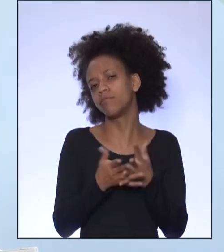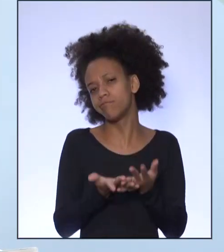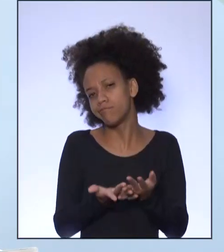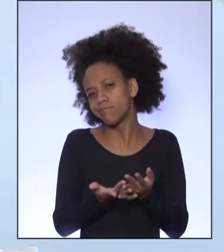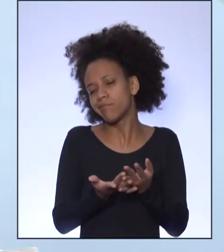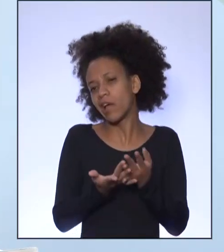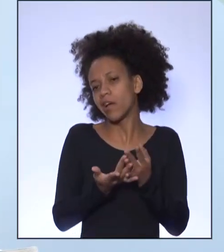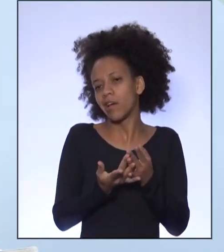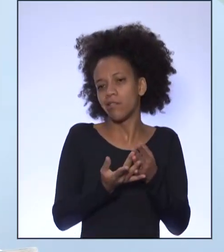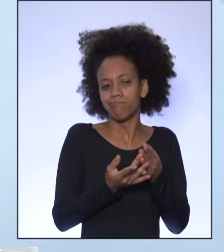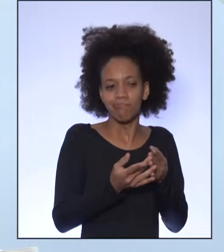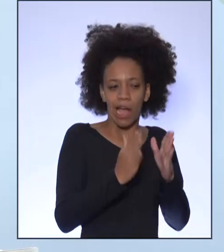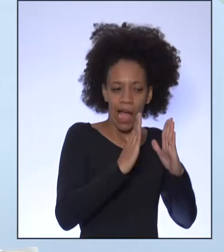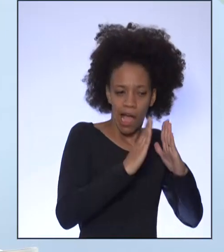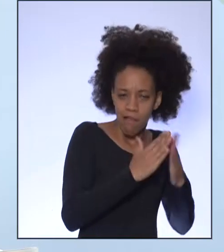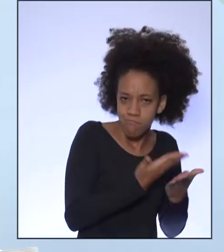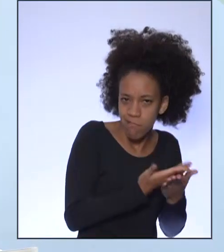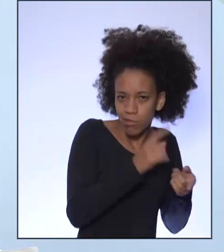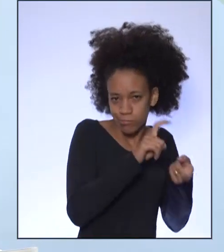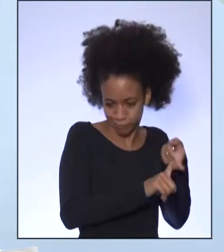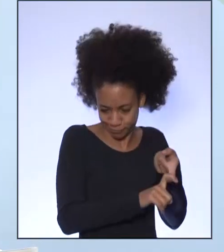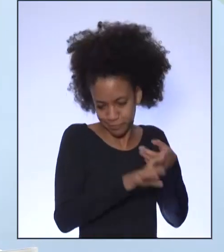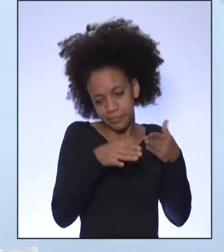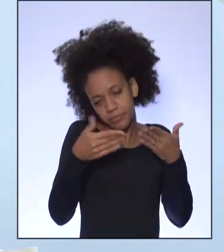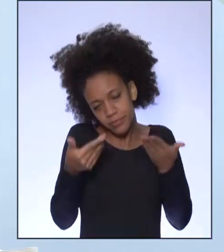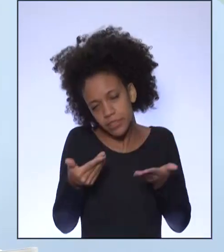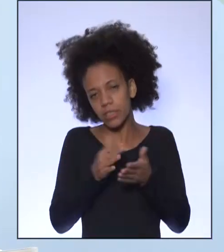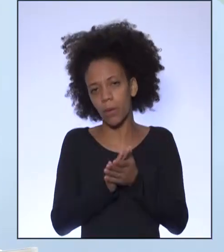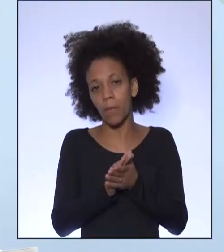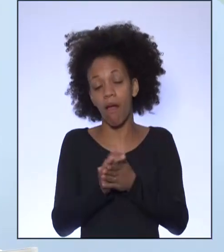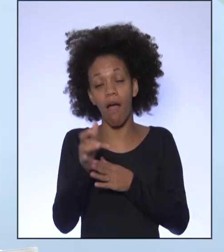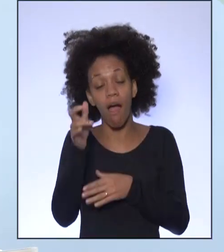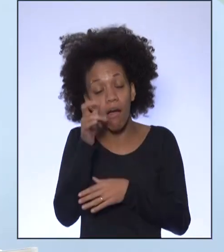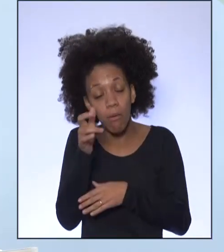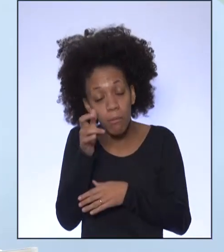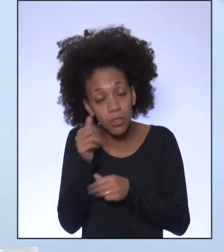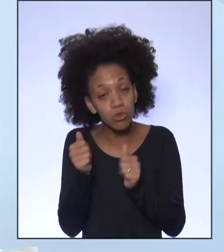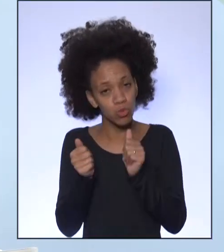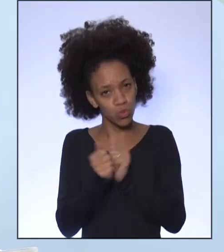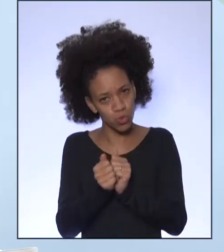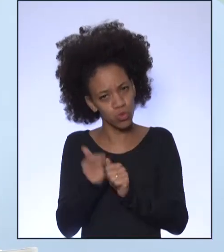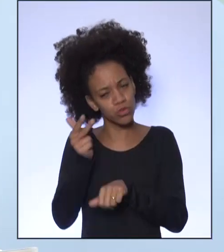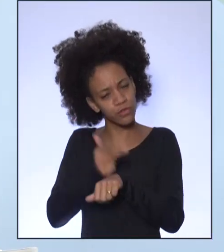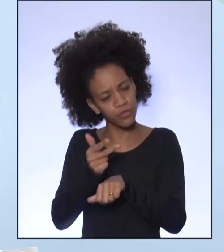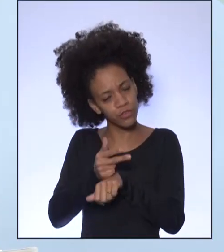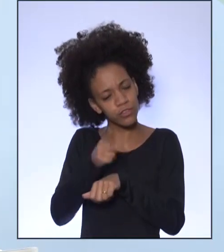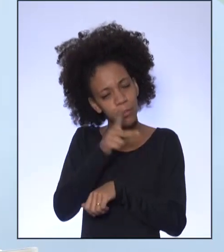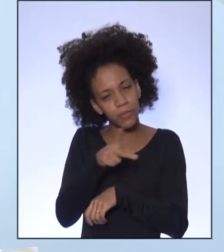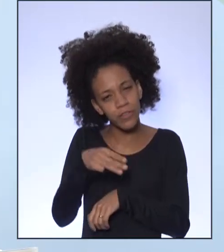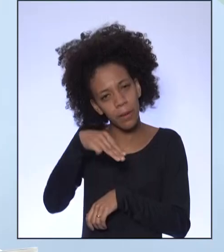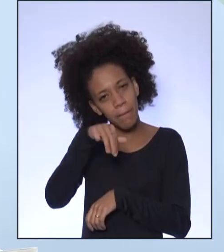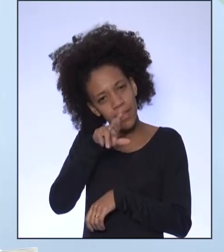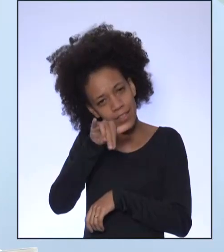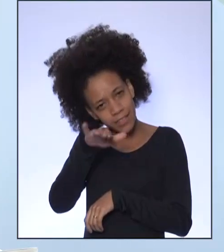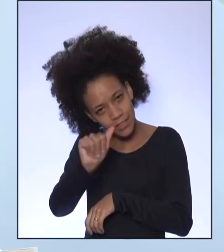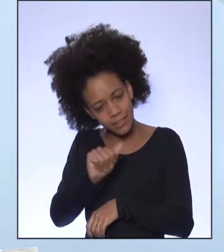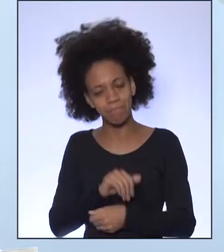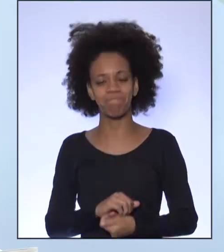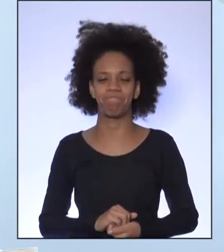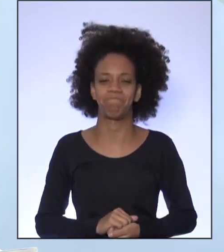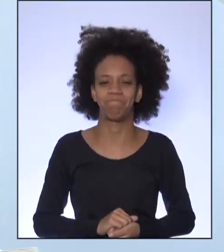restrição de aulas presenciais. Então, acompanhe conosco o vídeo da professora Mariana, por favor. Obrigada.